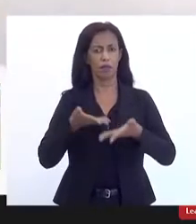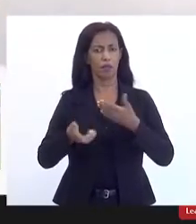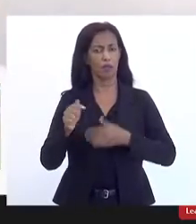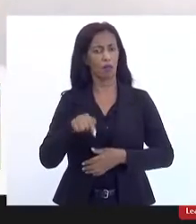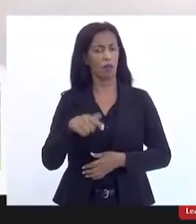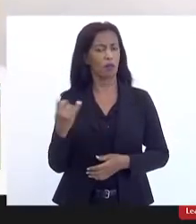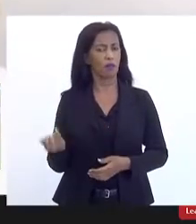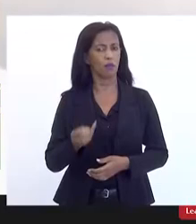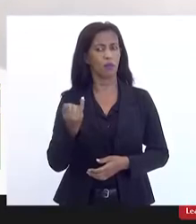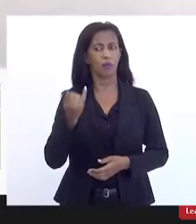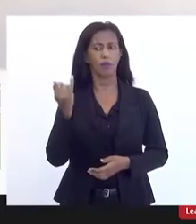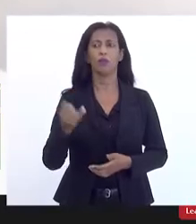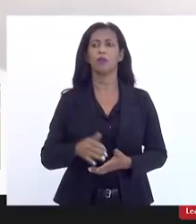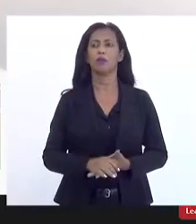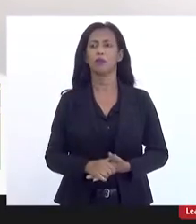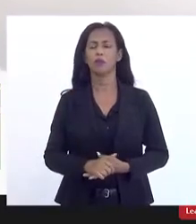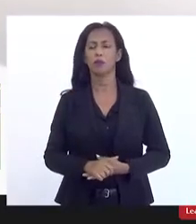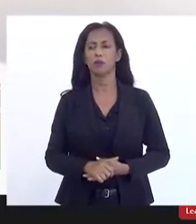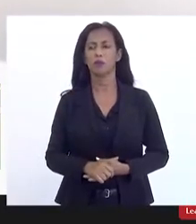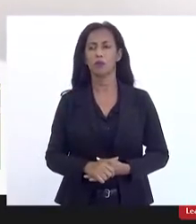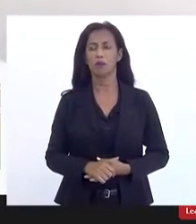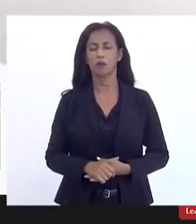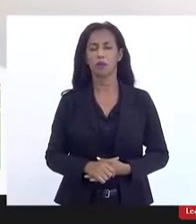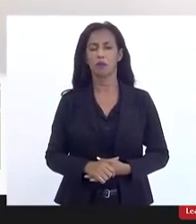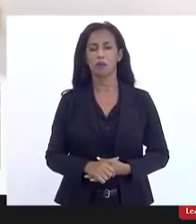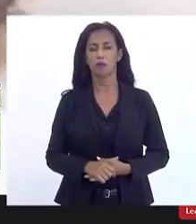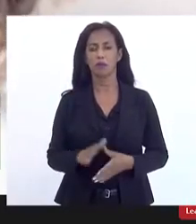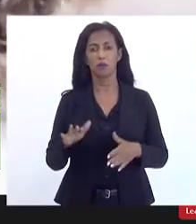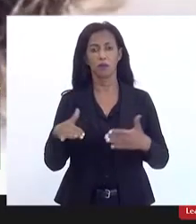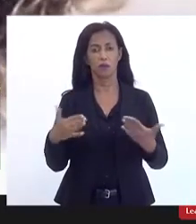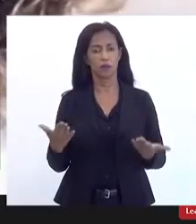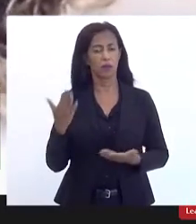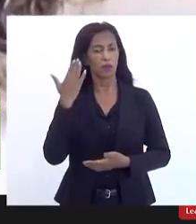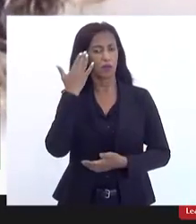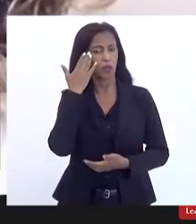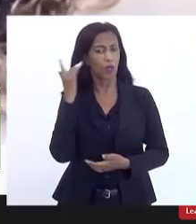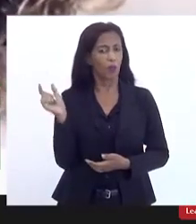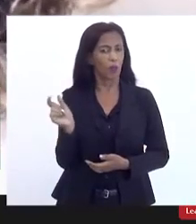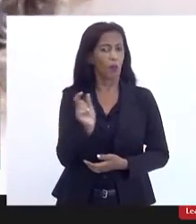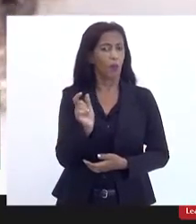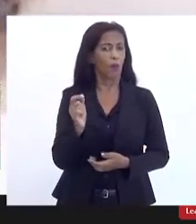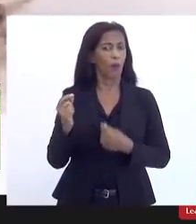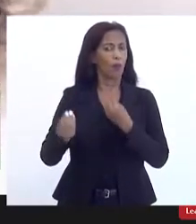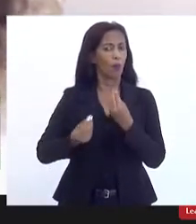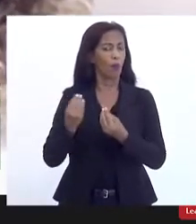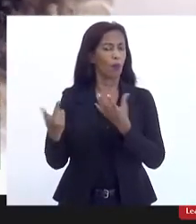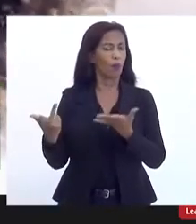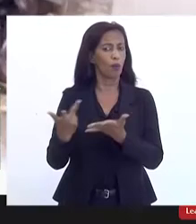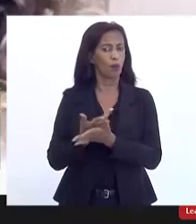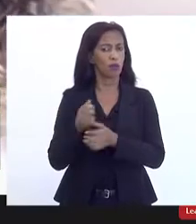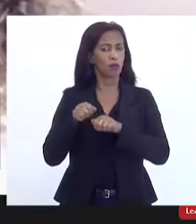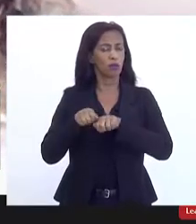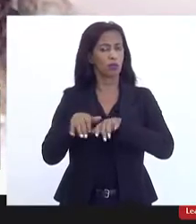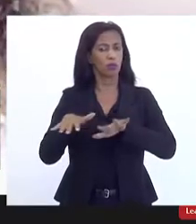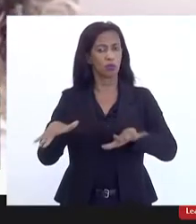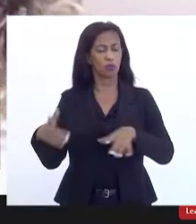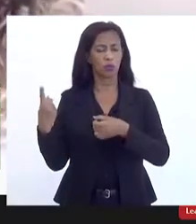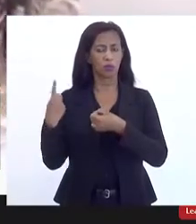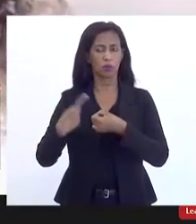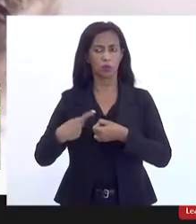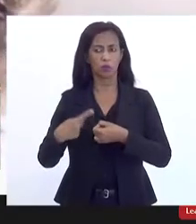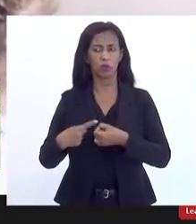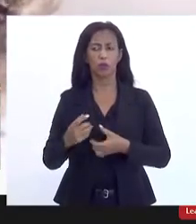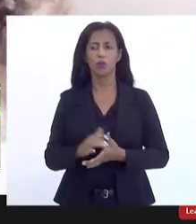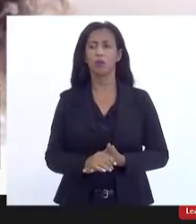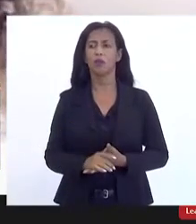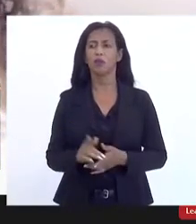que é muito importante na nossa audiência pública então entender um pouco como anda a situação de distribuição nos municípios